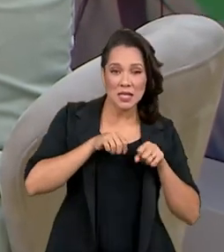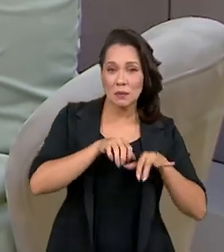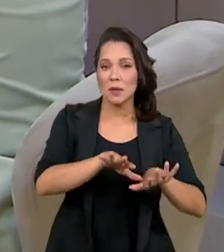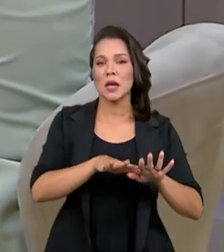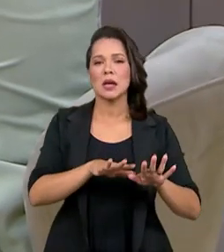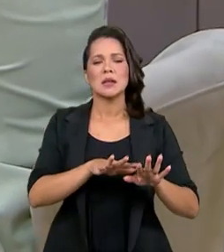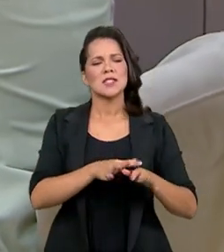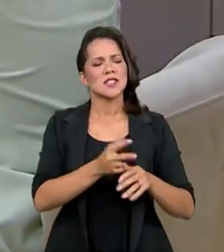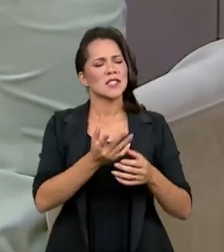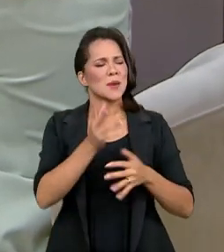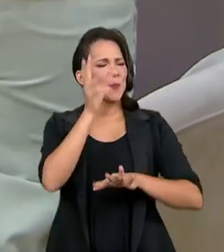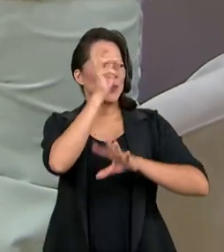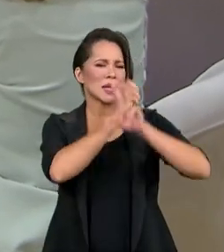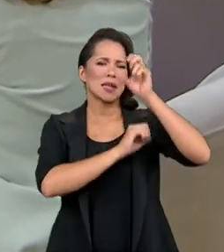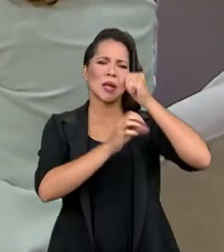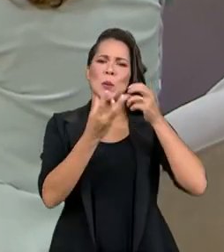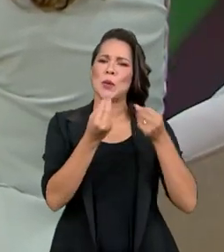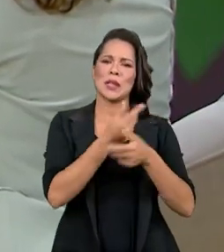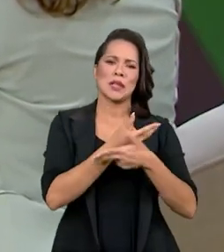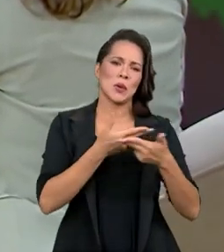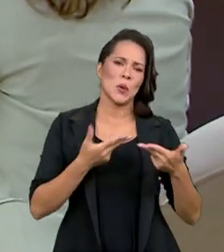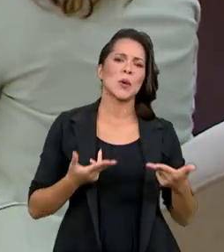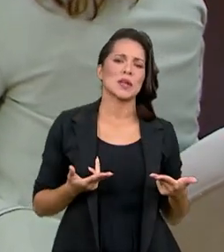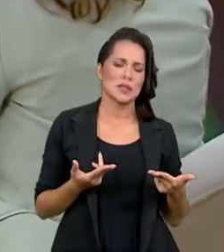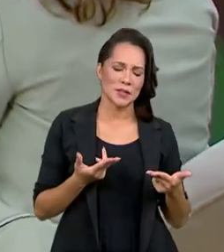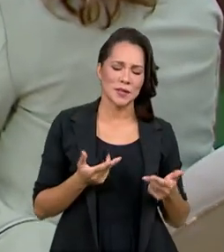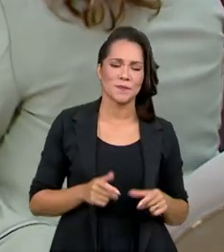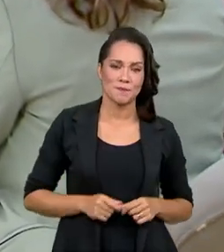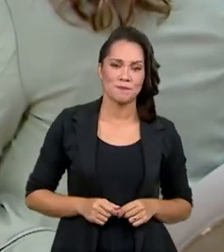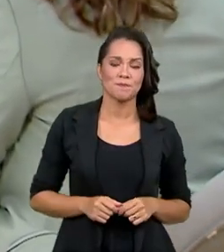muitas coisas, trouxe muito aprendizado.